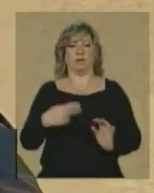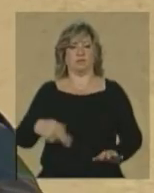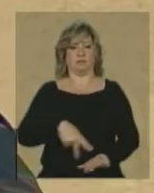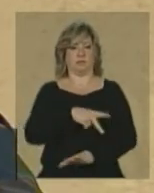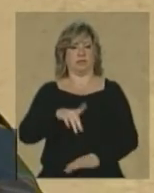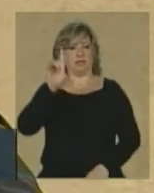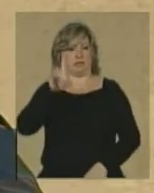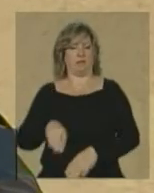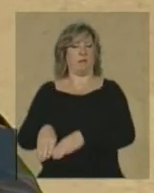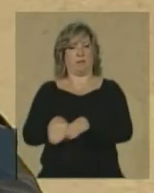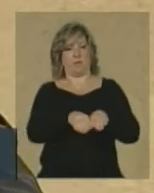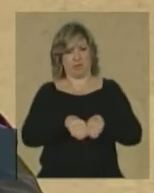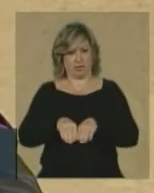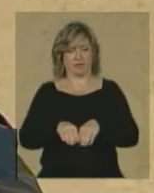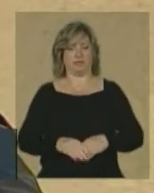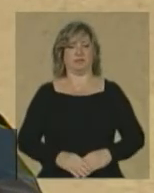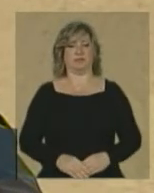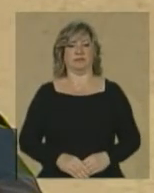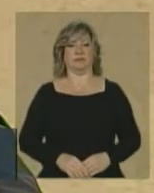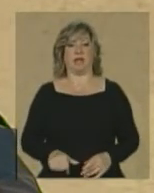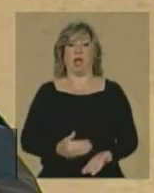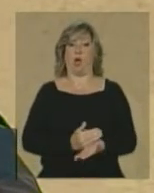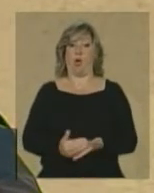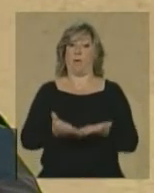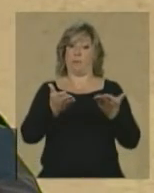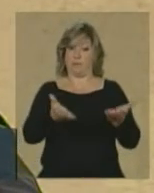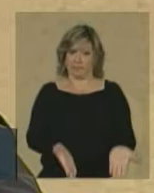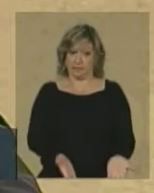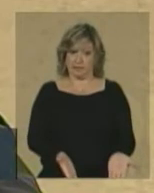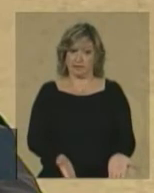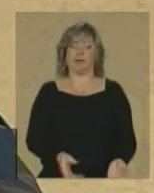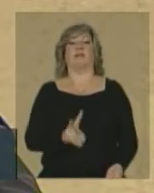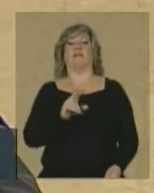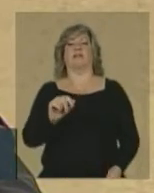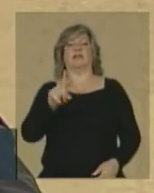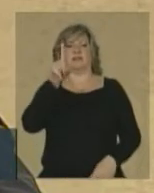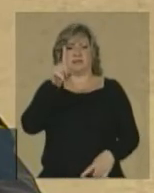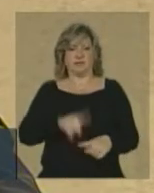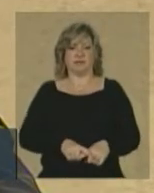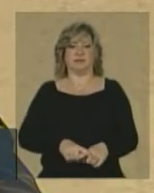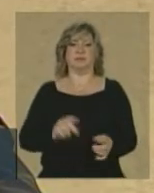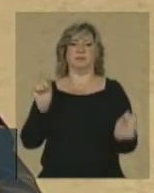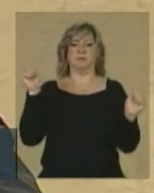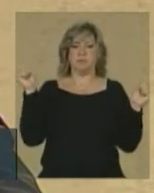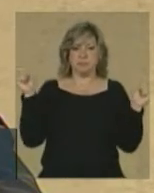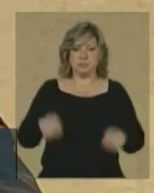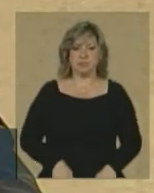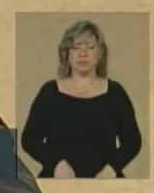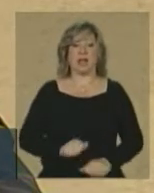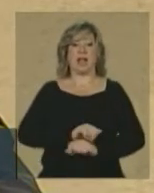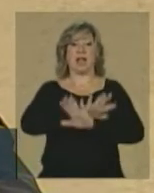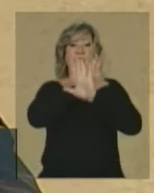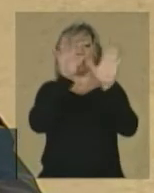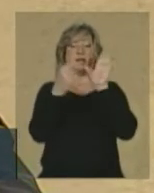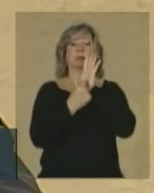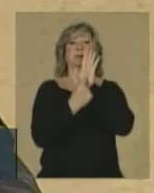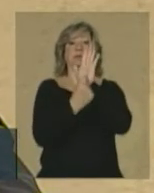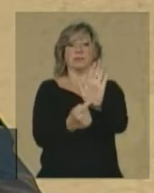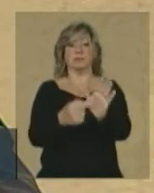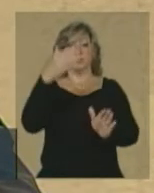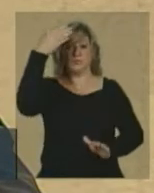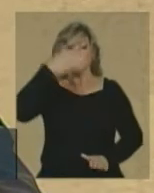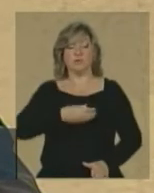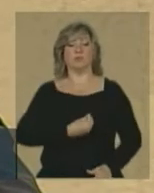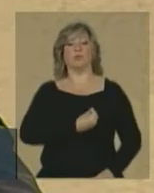Democrática. É a partir dela que será definitivamente possível esclarecer e tornar público o